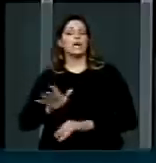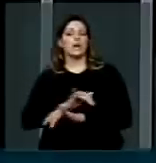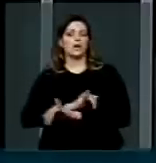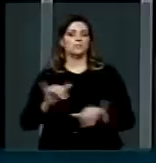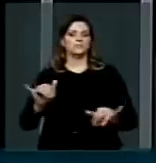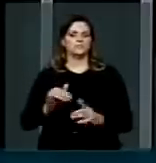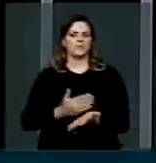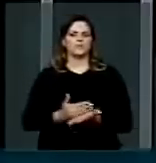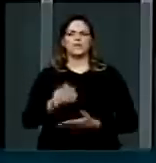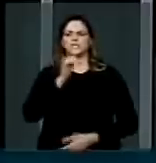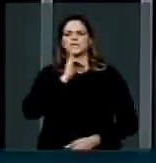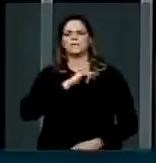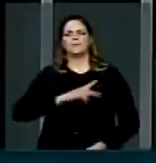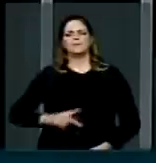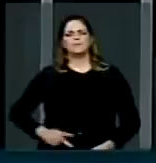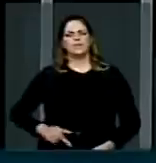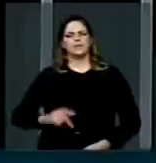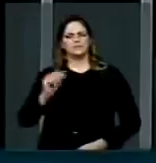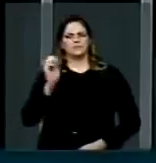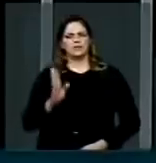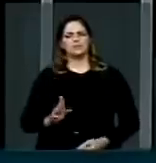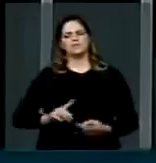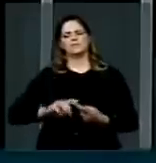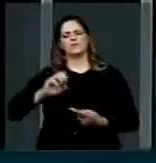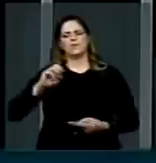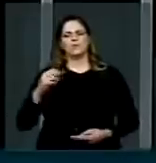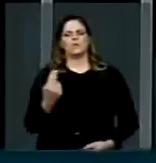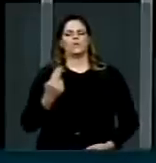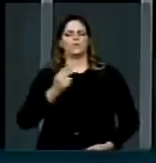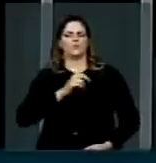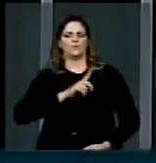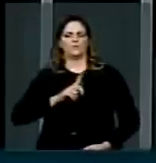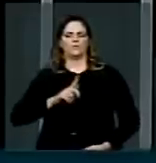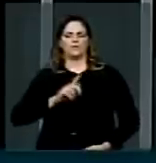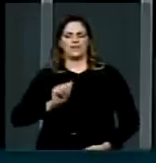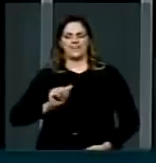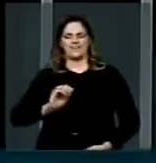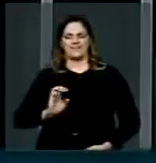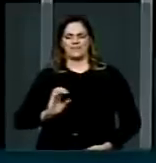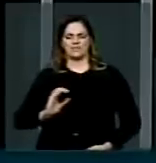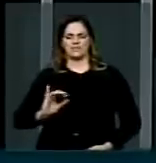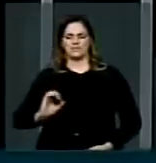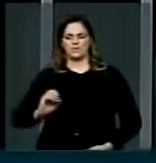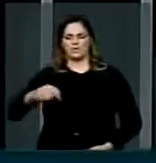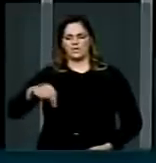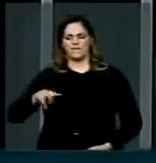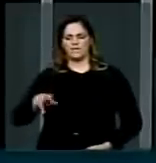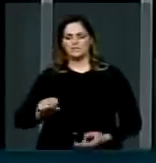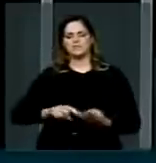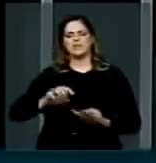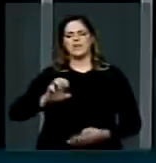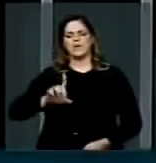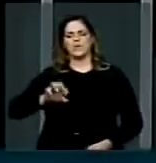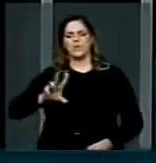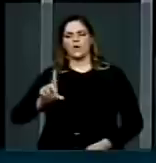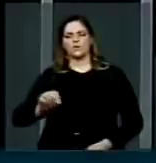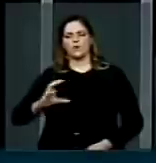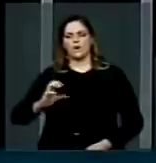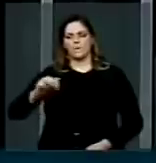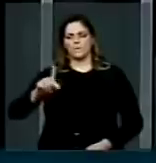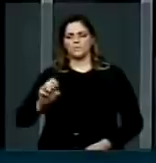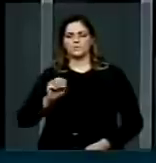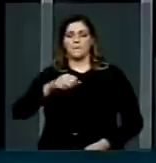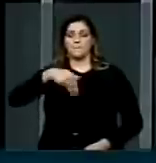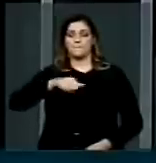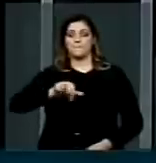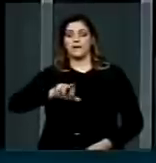seja a presidente da República, seja o candidato Aécio Neves e agora o candidato Eduardo Campos e Marina Silva, ninguém